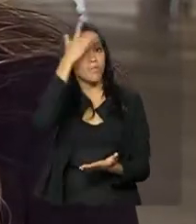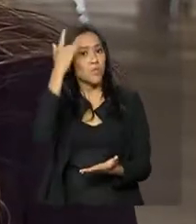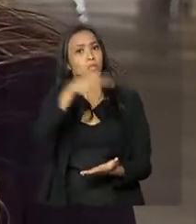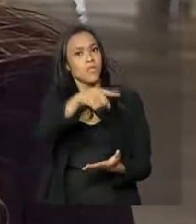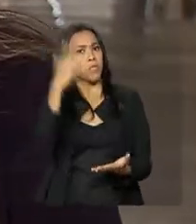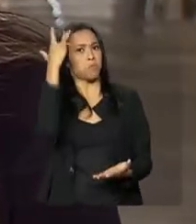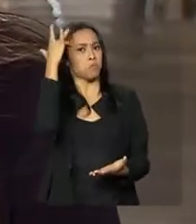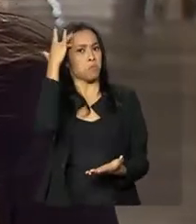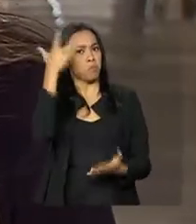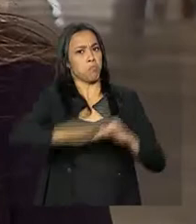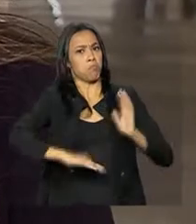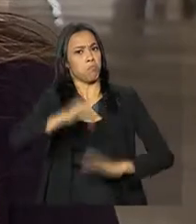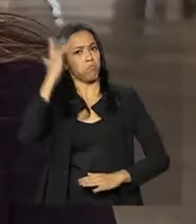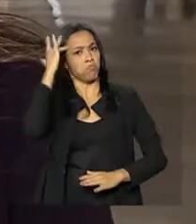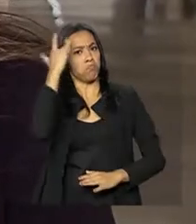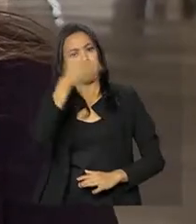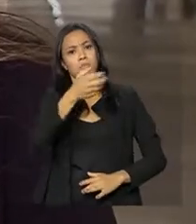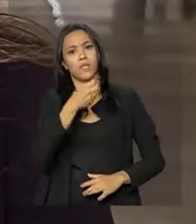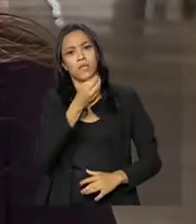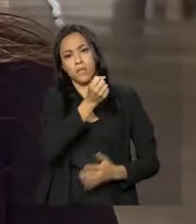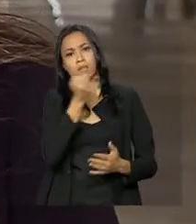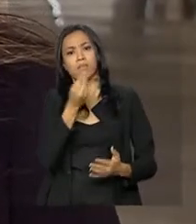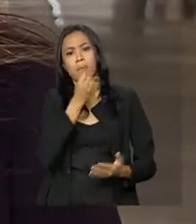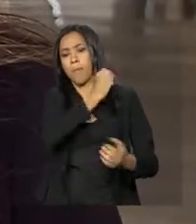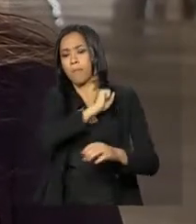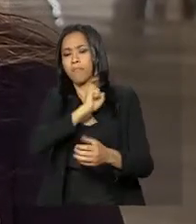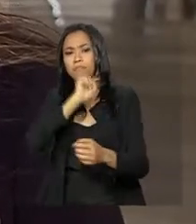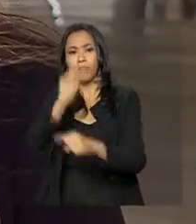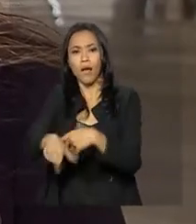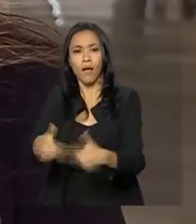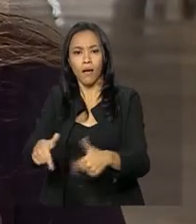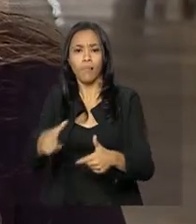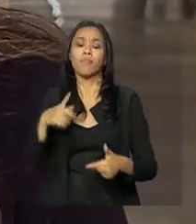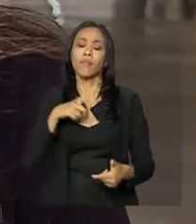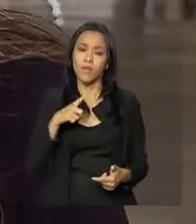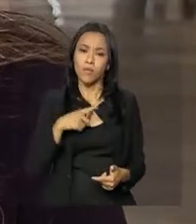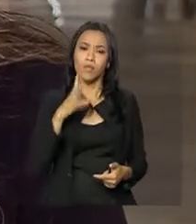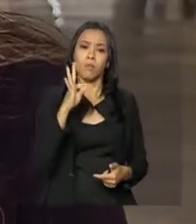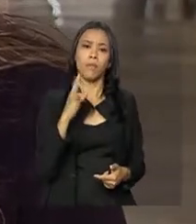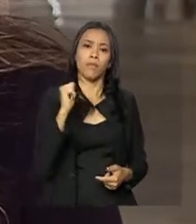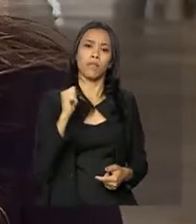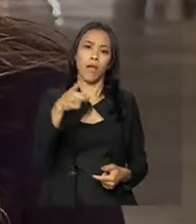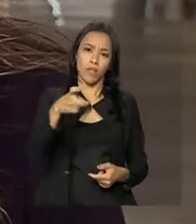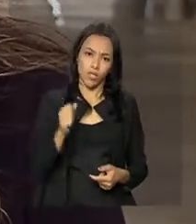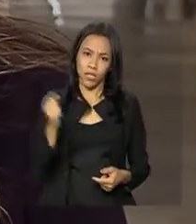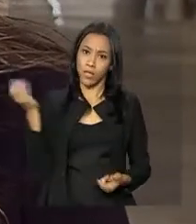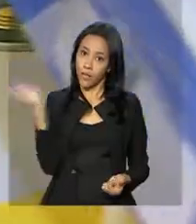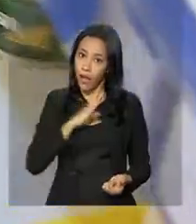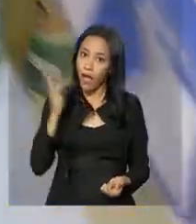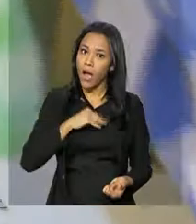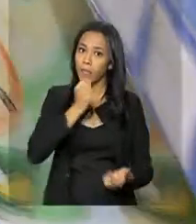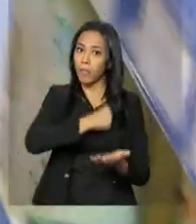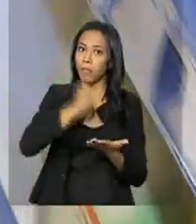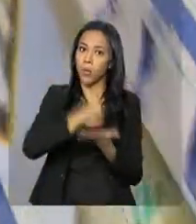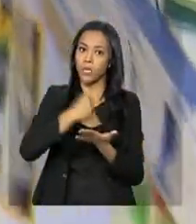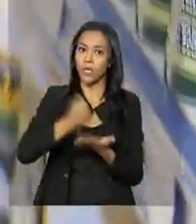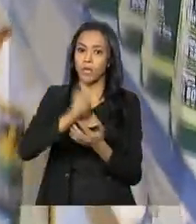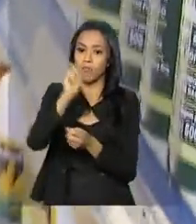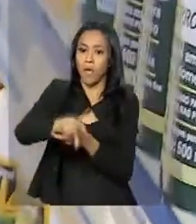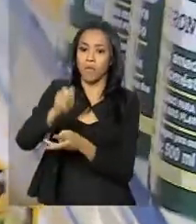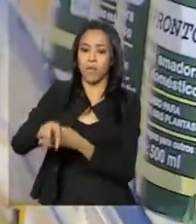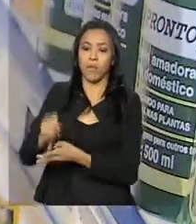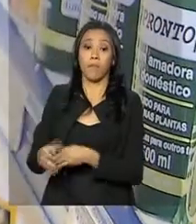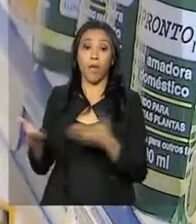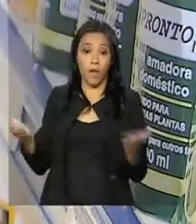qualificada. Então a gente tem uma taxa de empregabilidade que acontece de uma maneira até rápida. Agora, com a carteira de